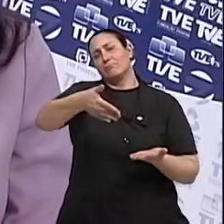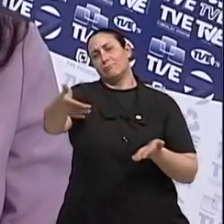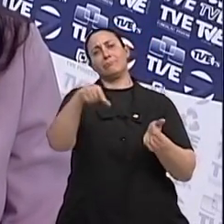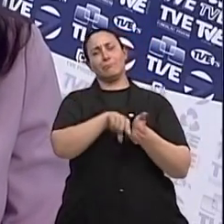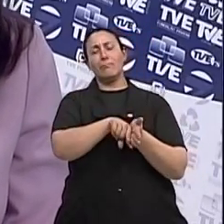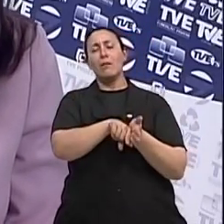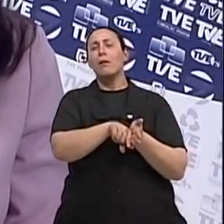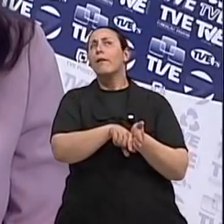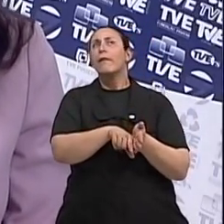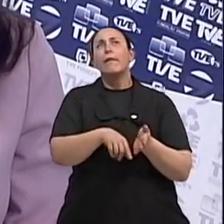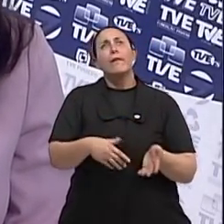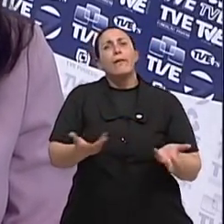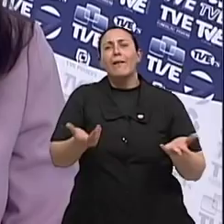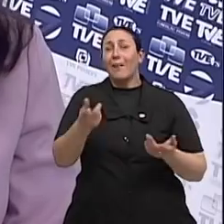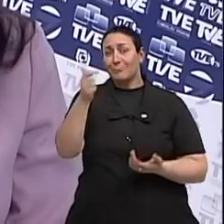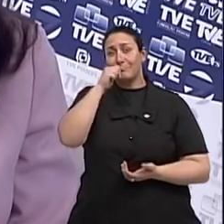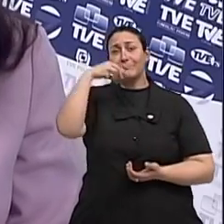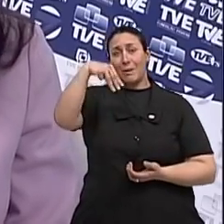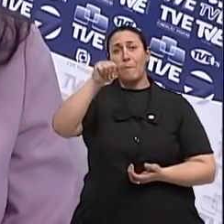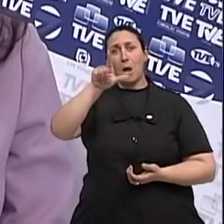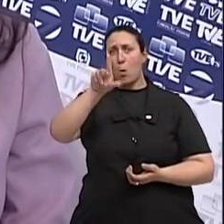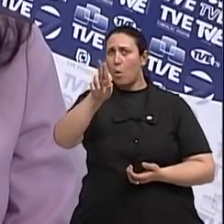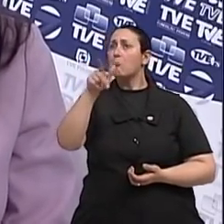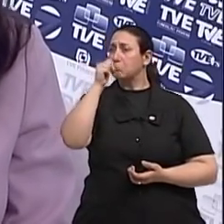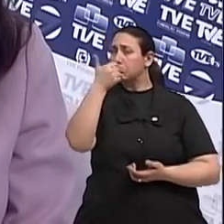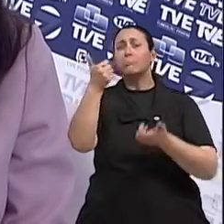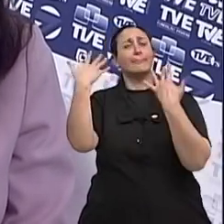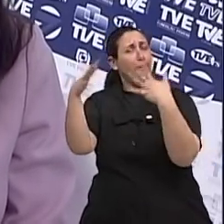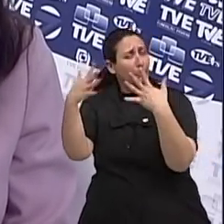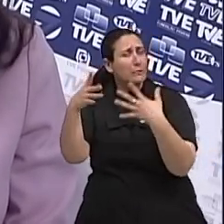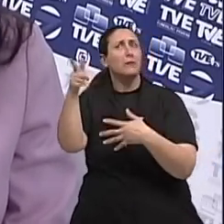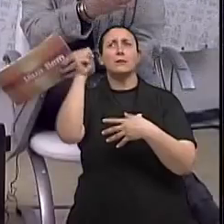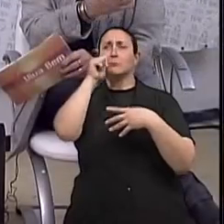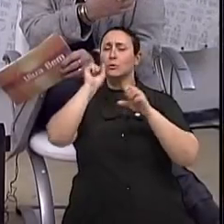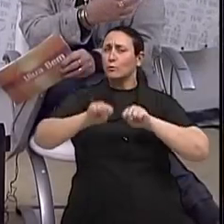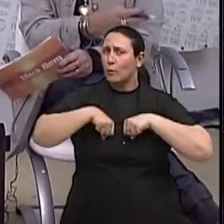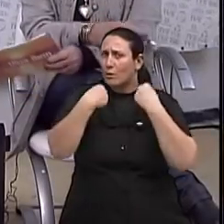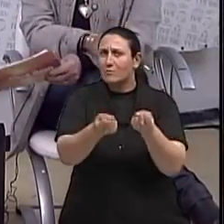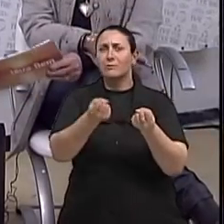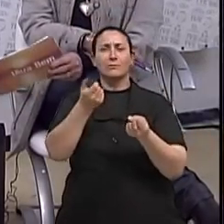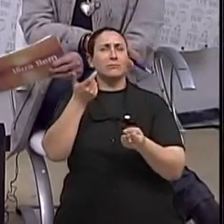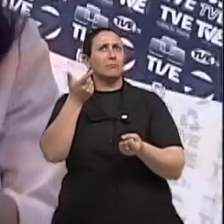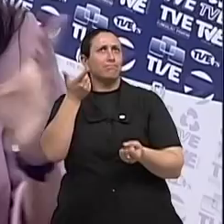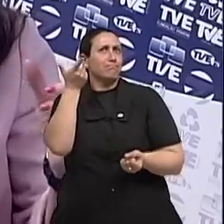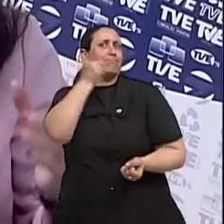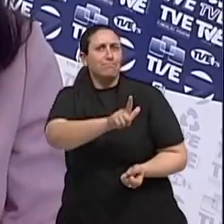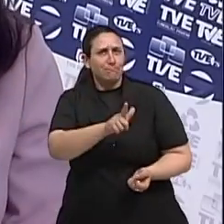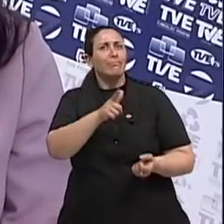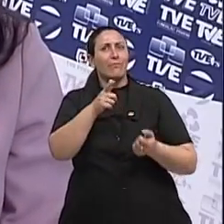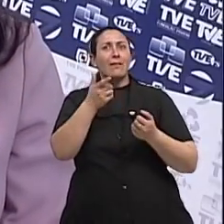a esse ponto. Claro que a Malu é uma vitoriosa, né, parabéns. E apareceram as vitoriosas ali, né? É, as